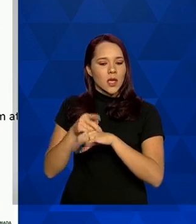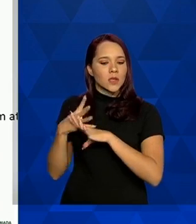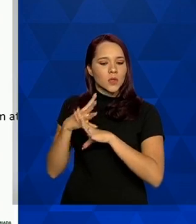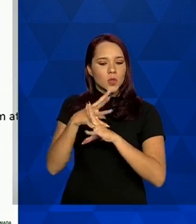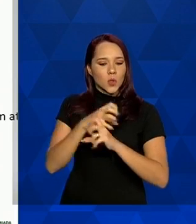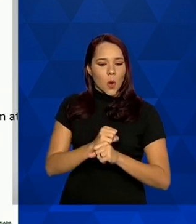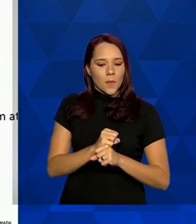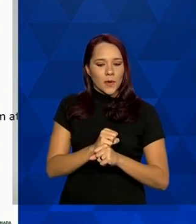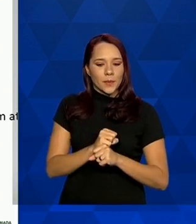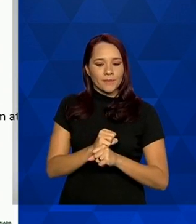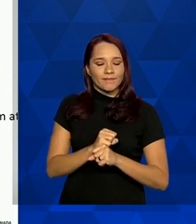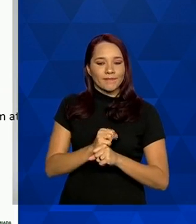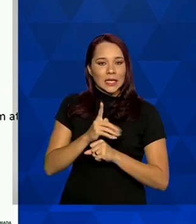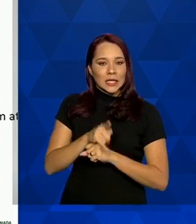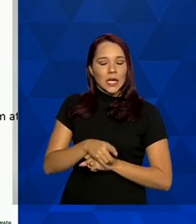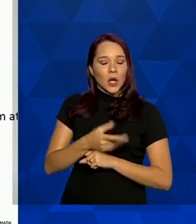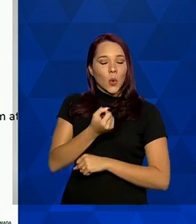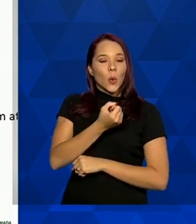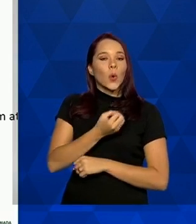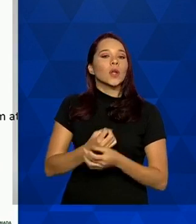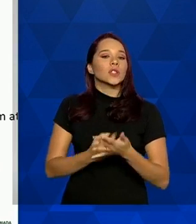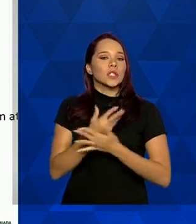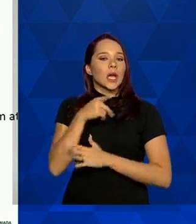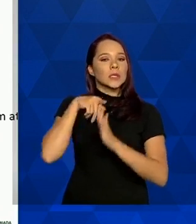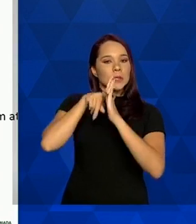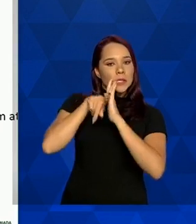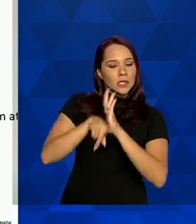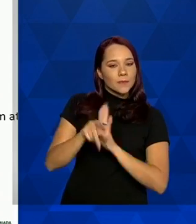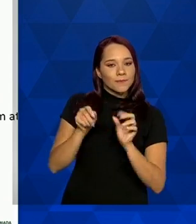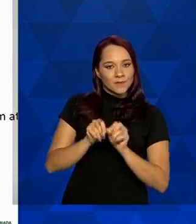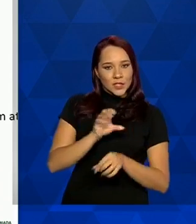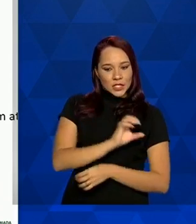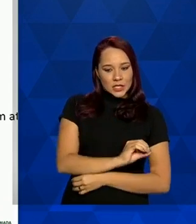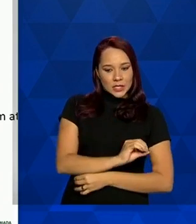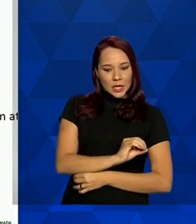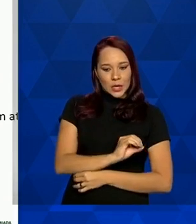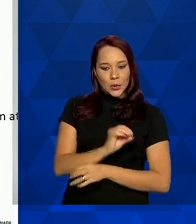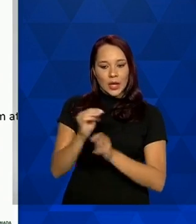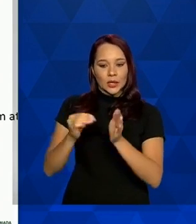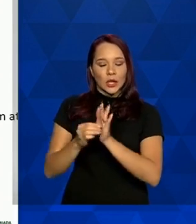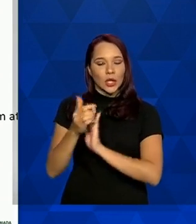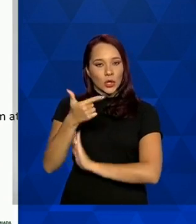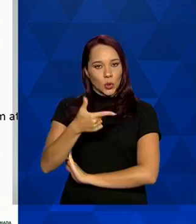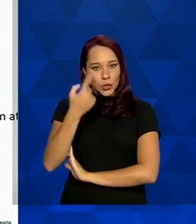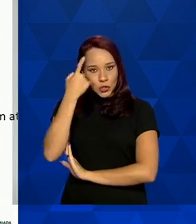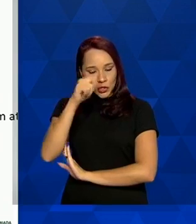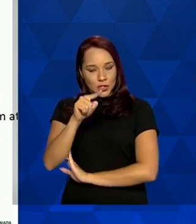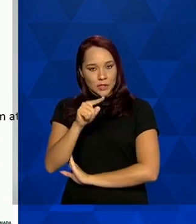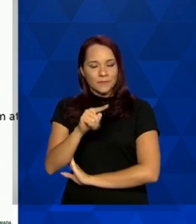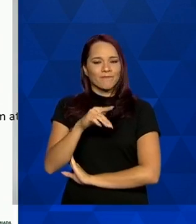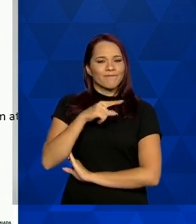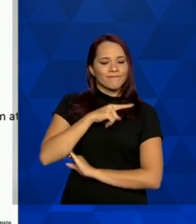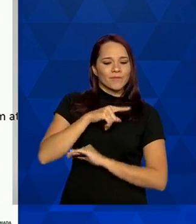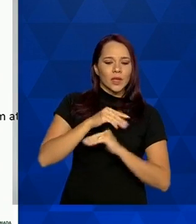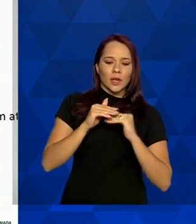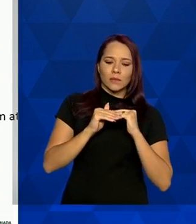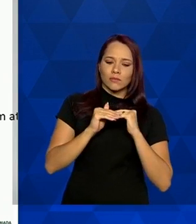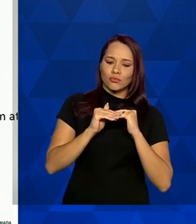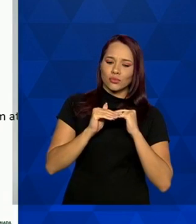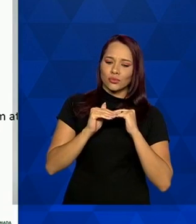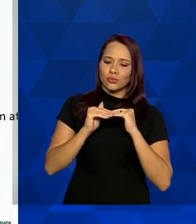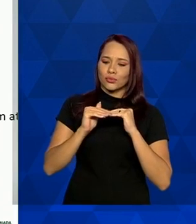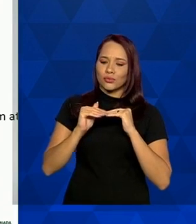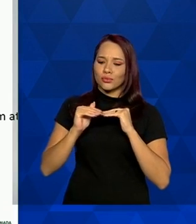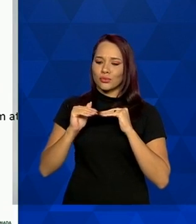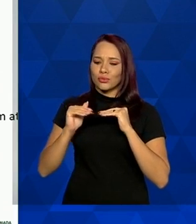então do número de exames que foram realizados de 0 a 2 dias então a gente vê que é uma média ele